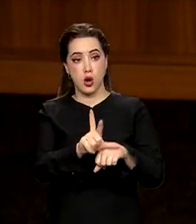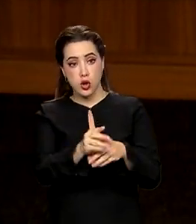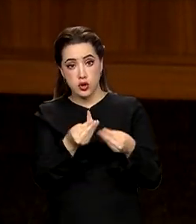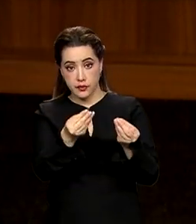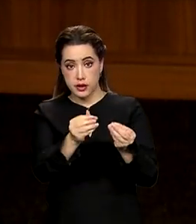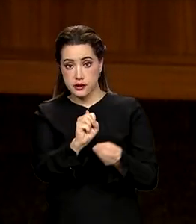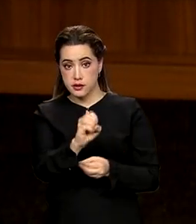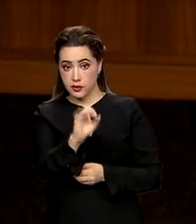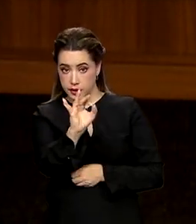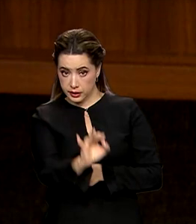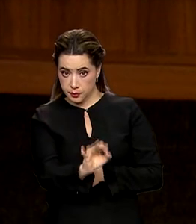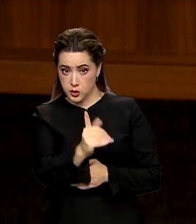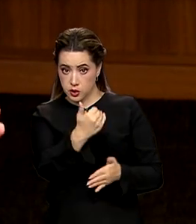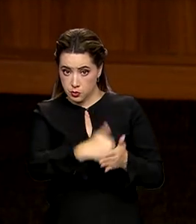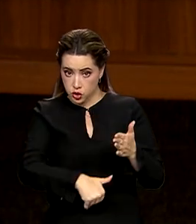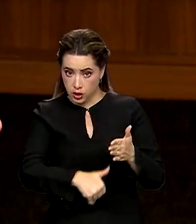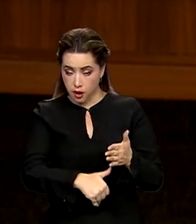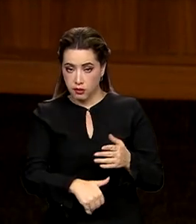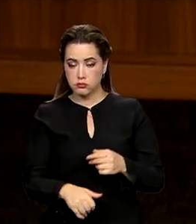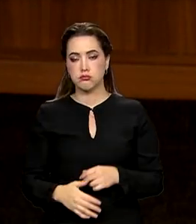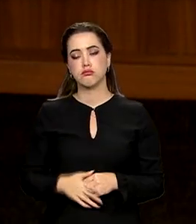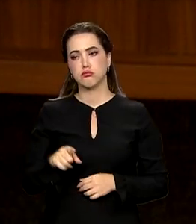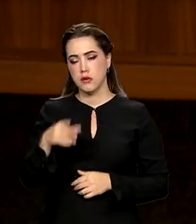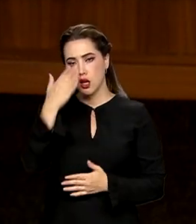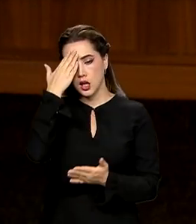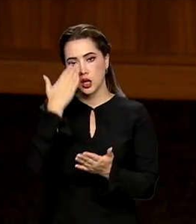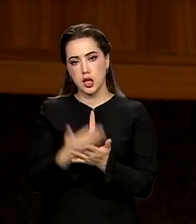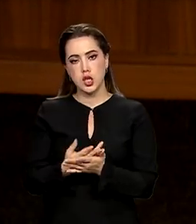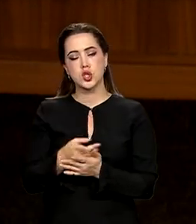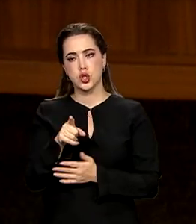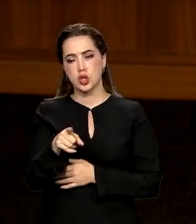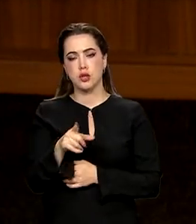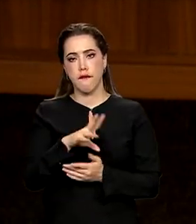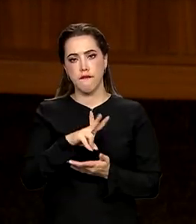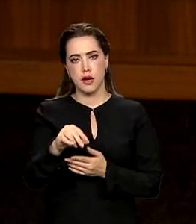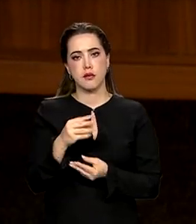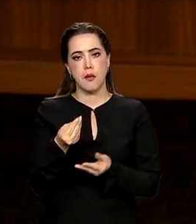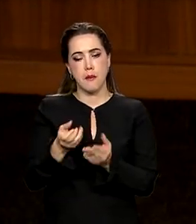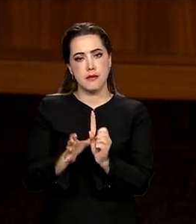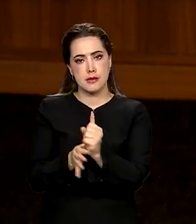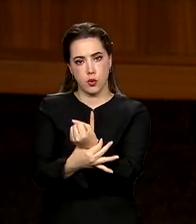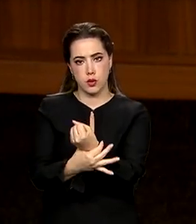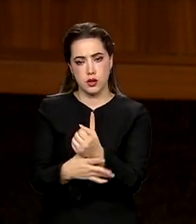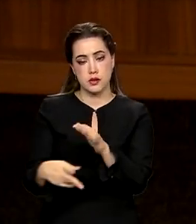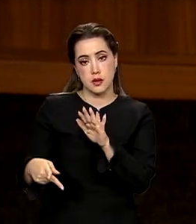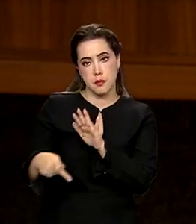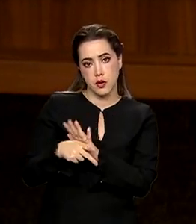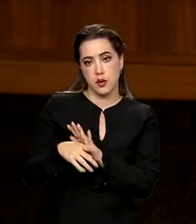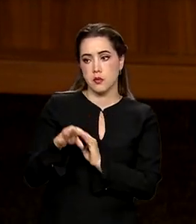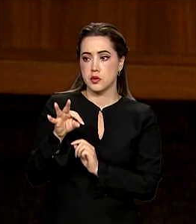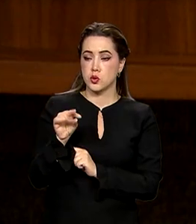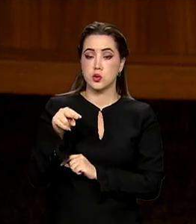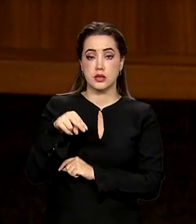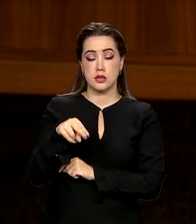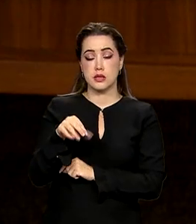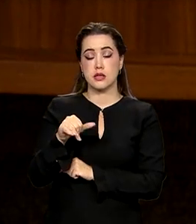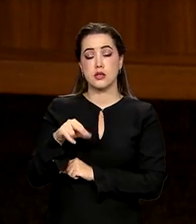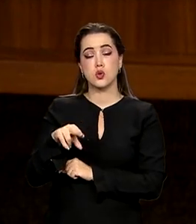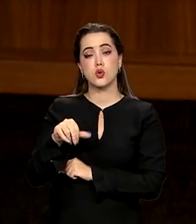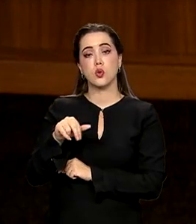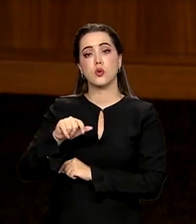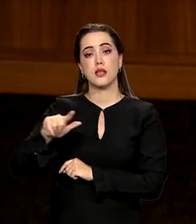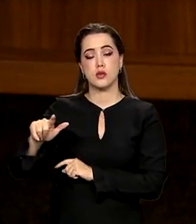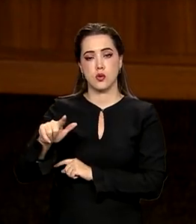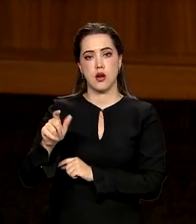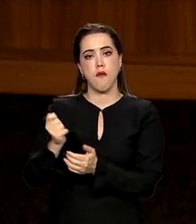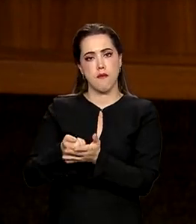Ele vai ter a certeza de que os 200 reais ele vai receber, porque vai ter aval do Tesouro Nacional. E você vai poder